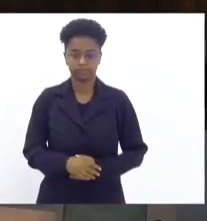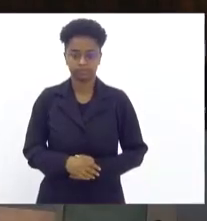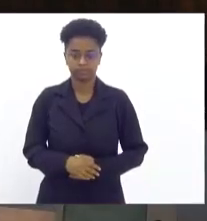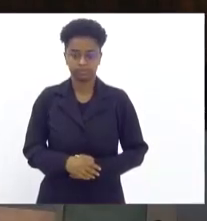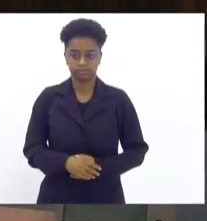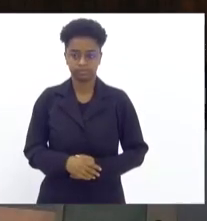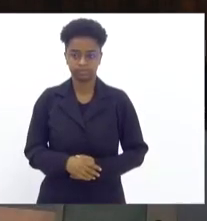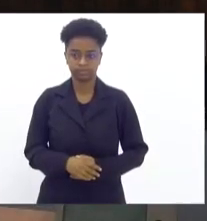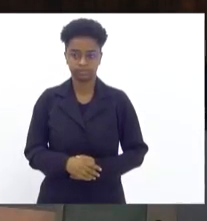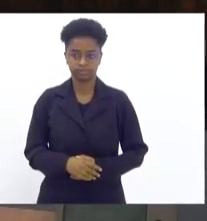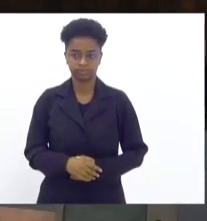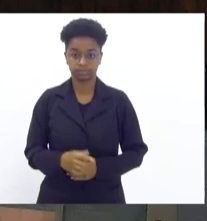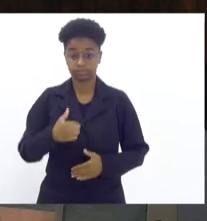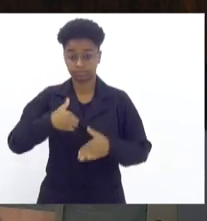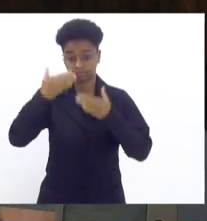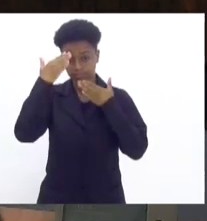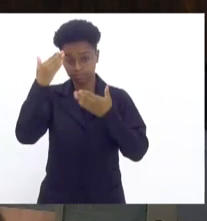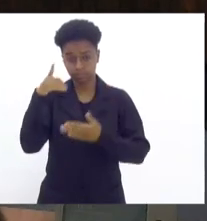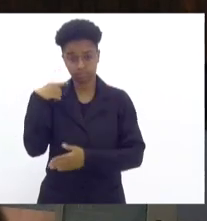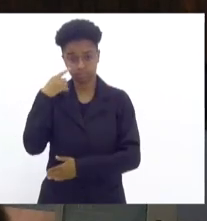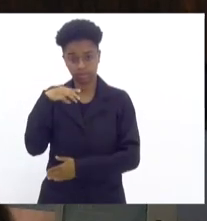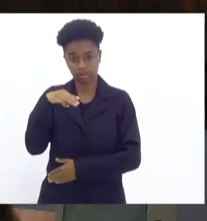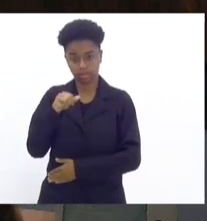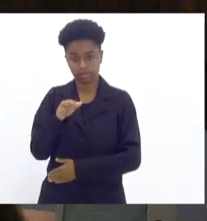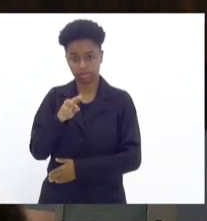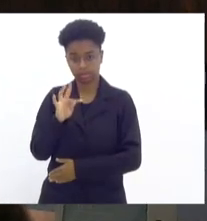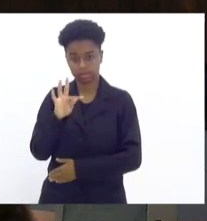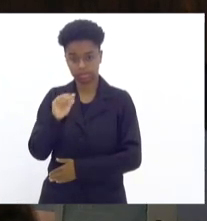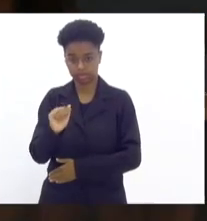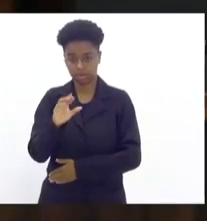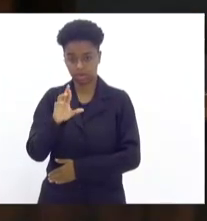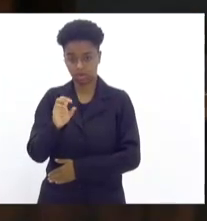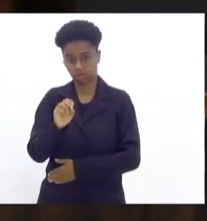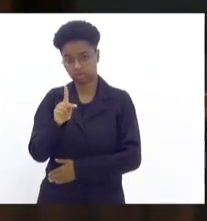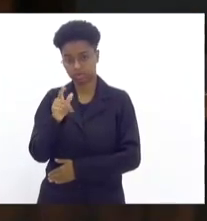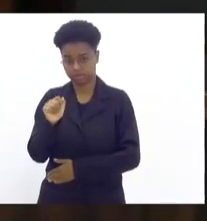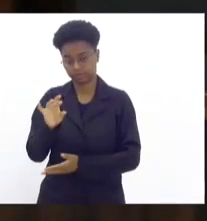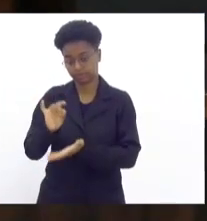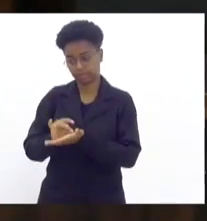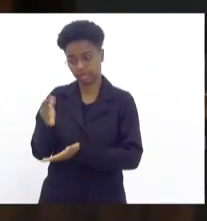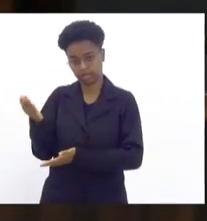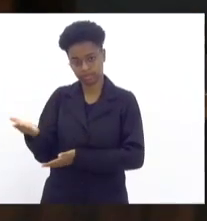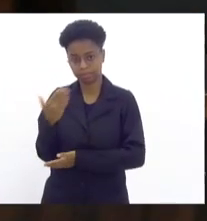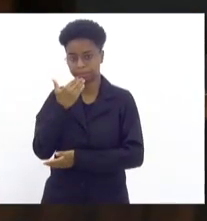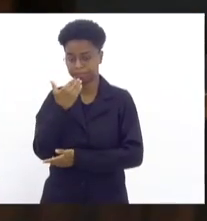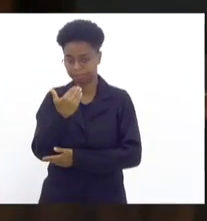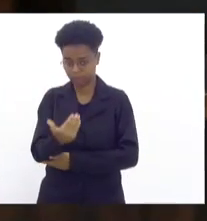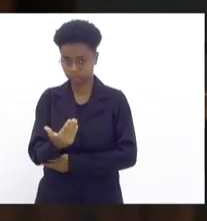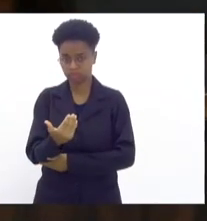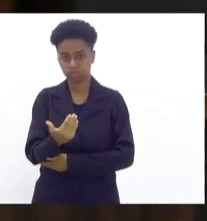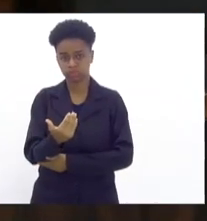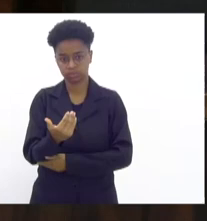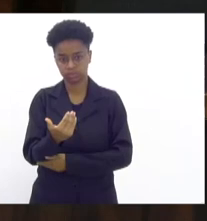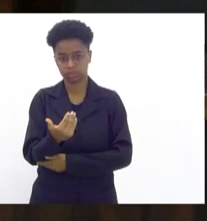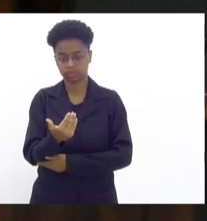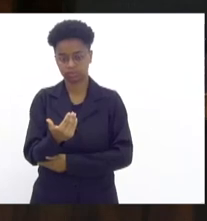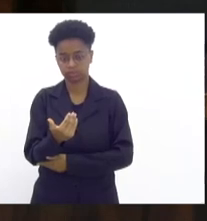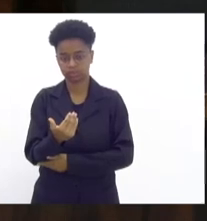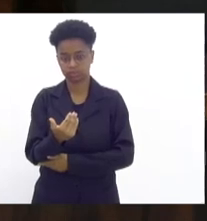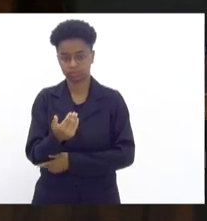Agradeço à deputada Marta Rocha, que foi quem, de fato, pediu que essa